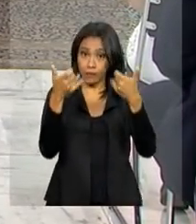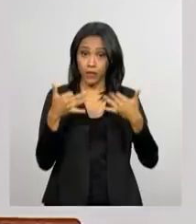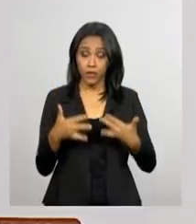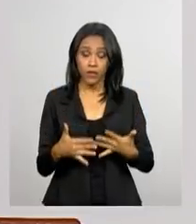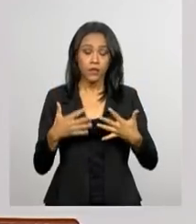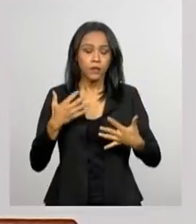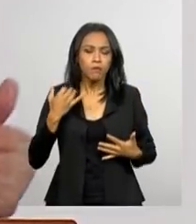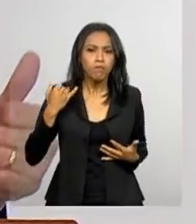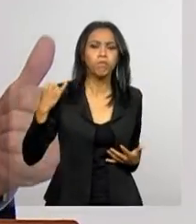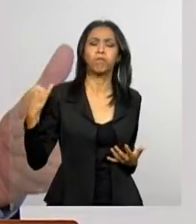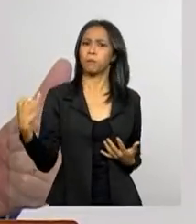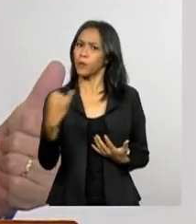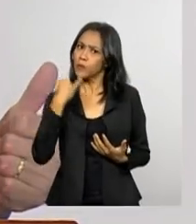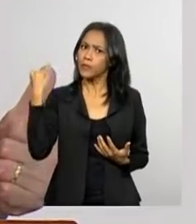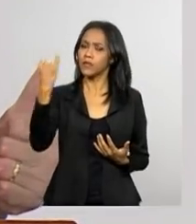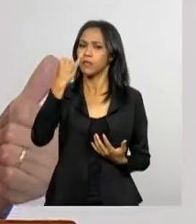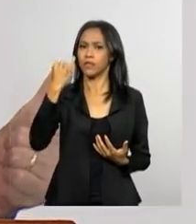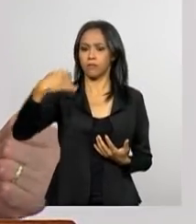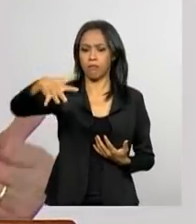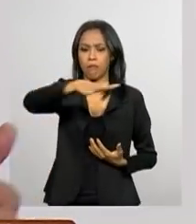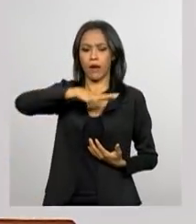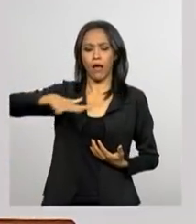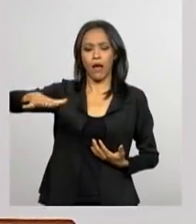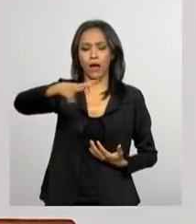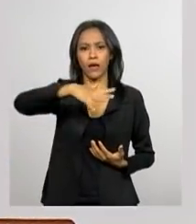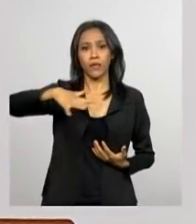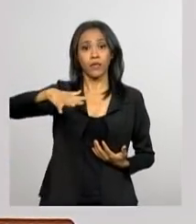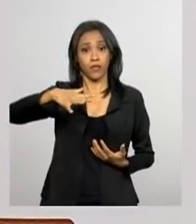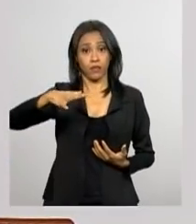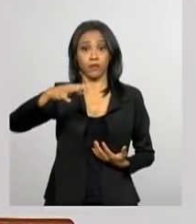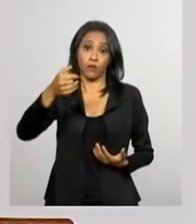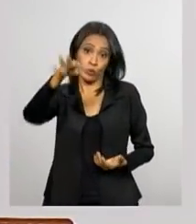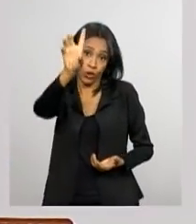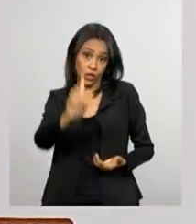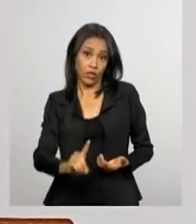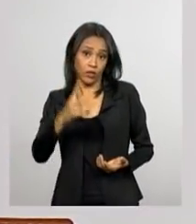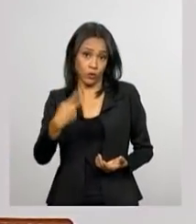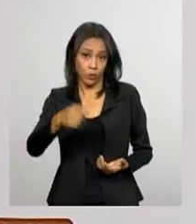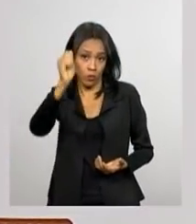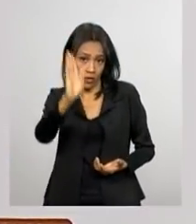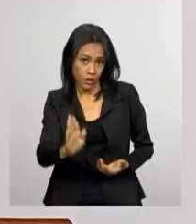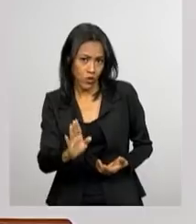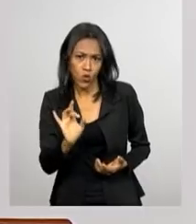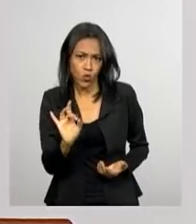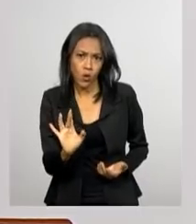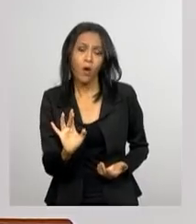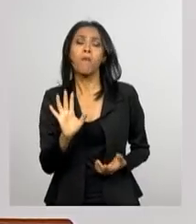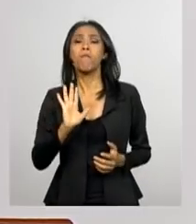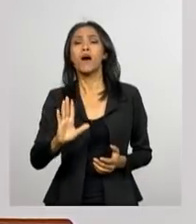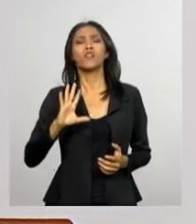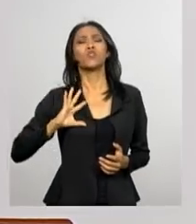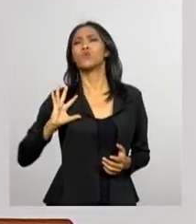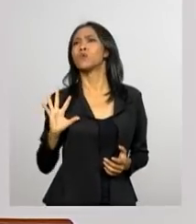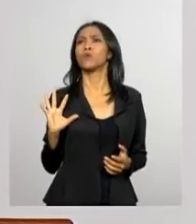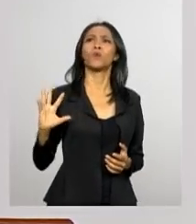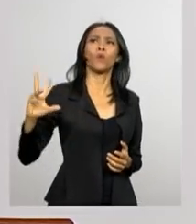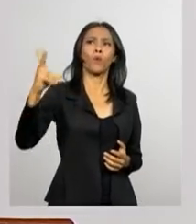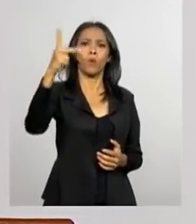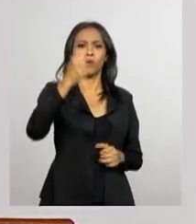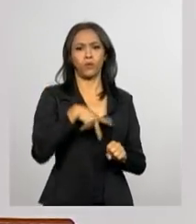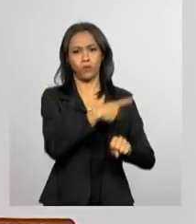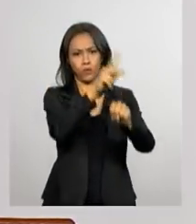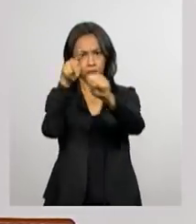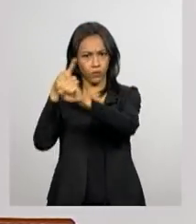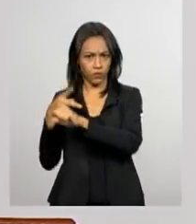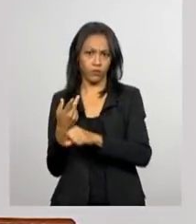que tem para o direito, não apenas para o direito brasileiro, mas para o direito de todos os povos, a obra